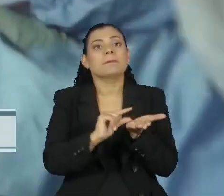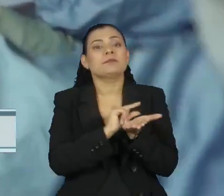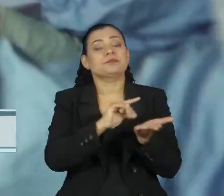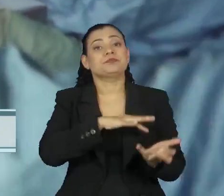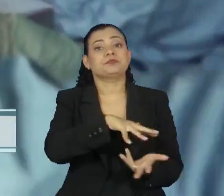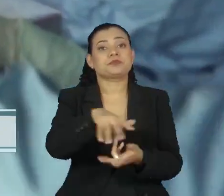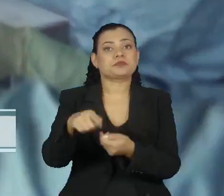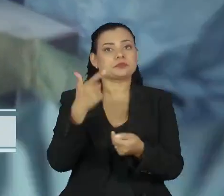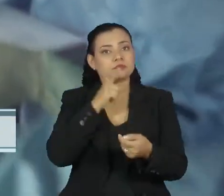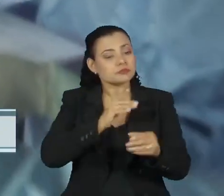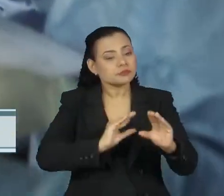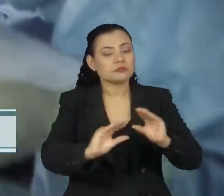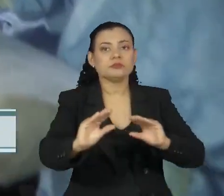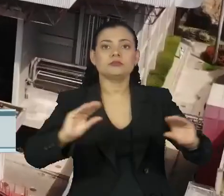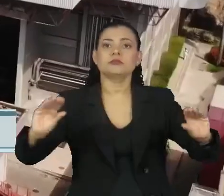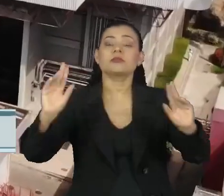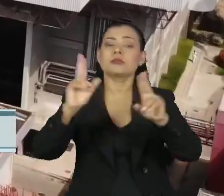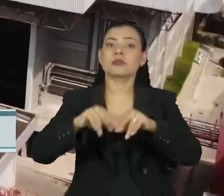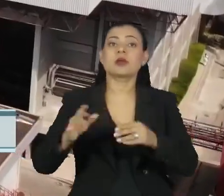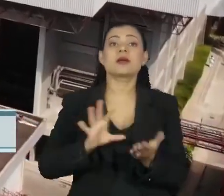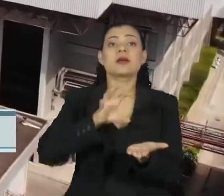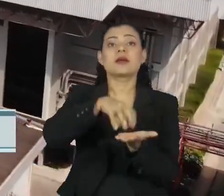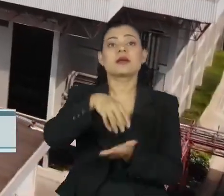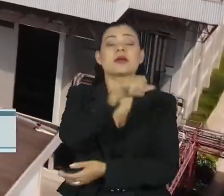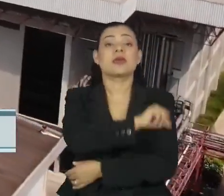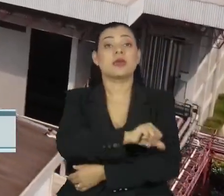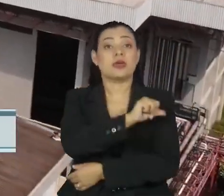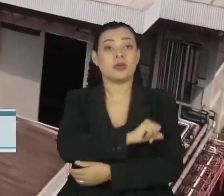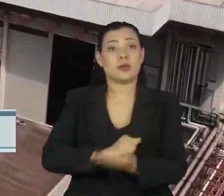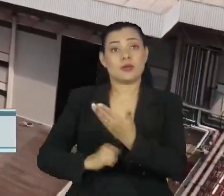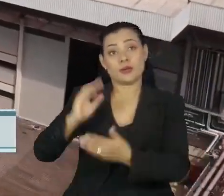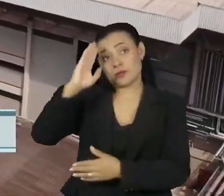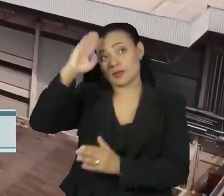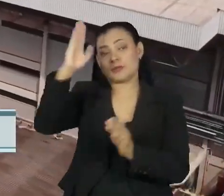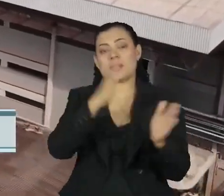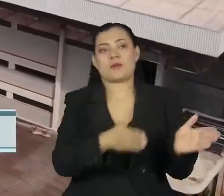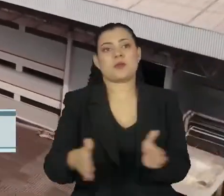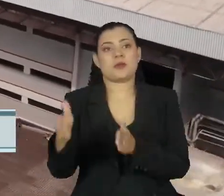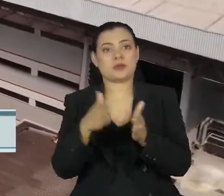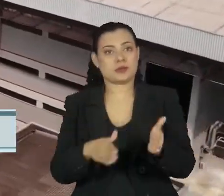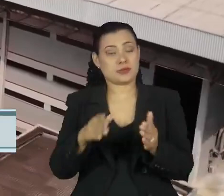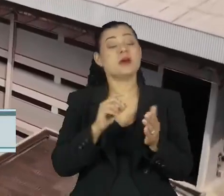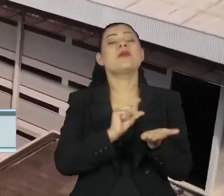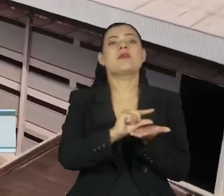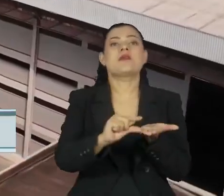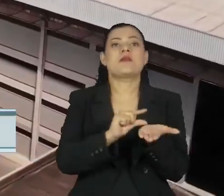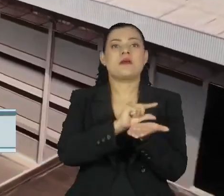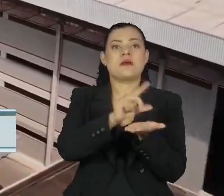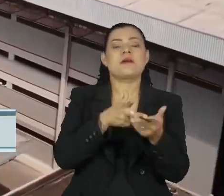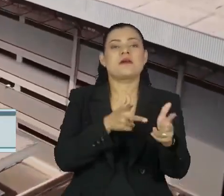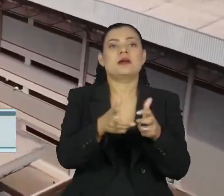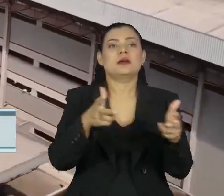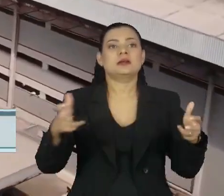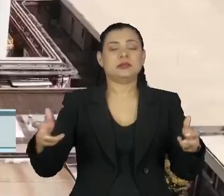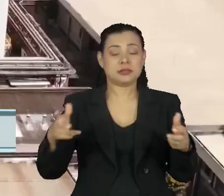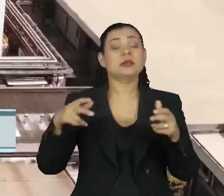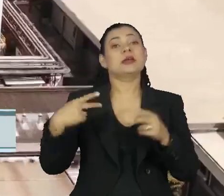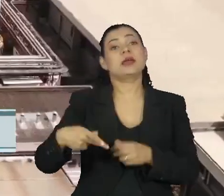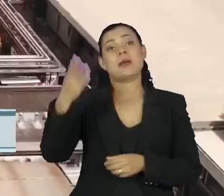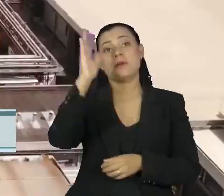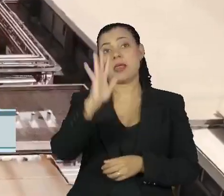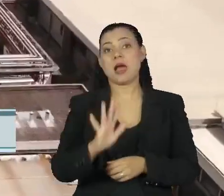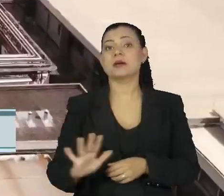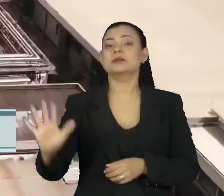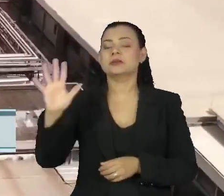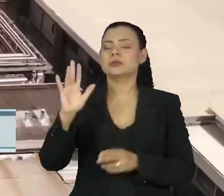A instituição, com sede no Rio de Janeiro, é a principal produtora de vacinas do Programa Nacional de Imunizações e já